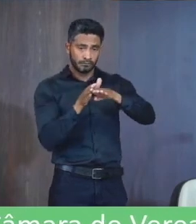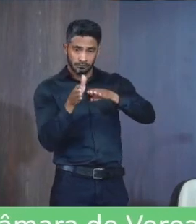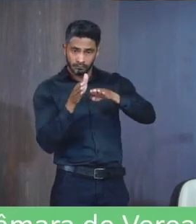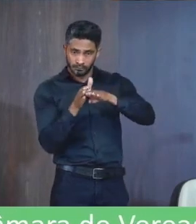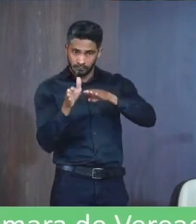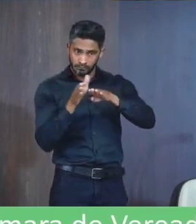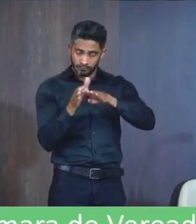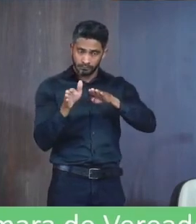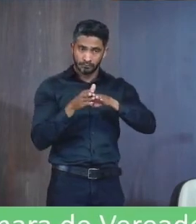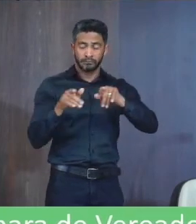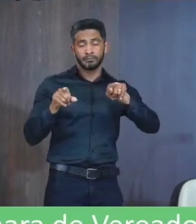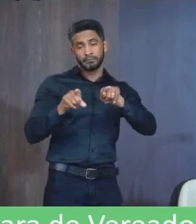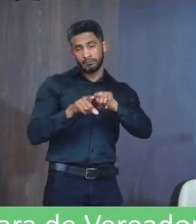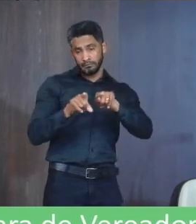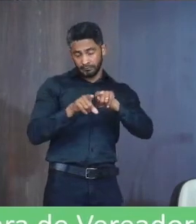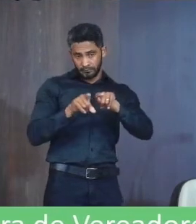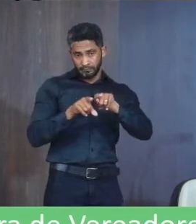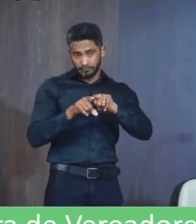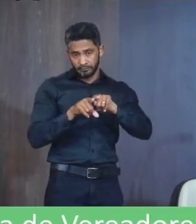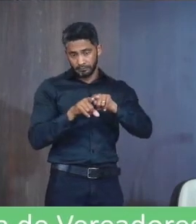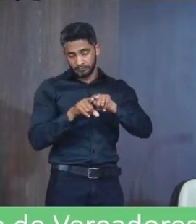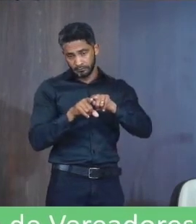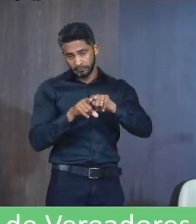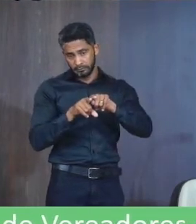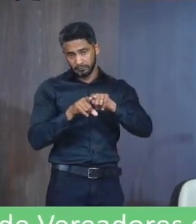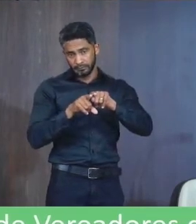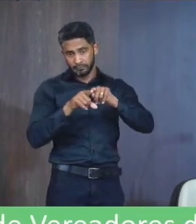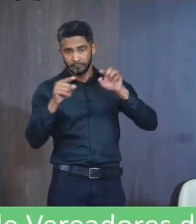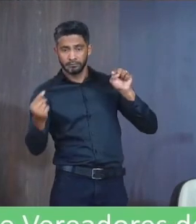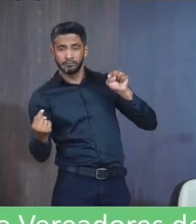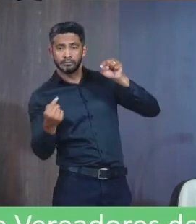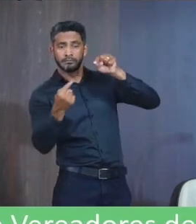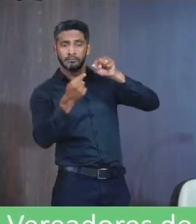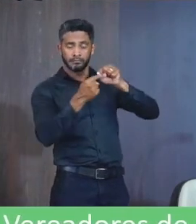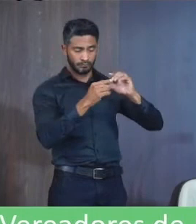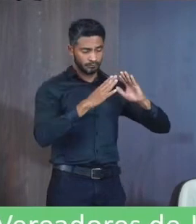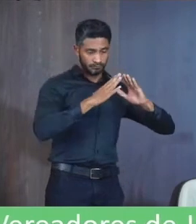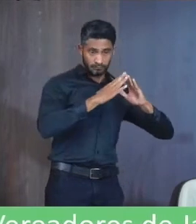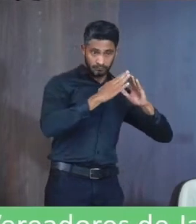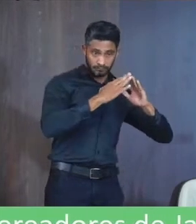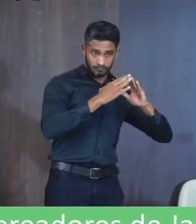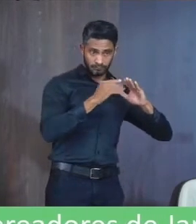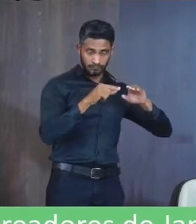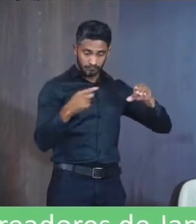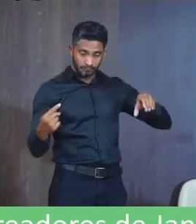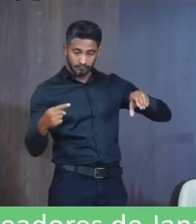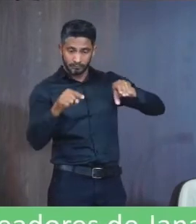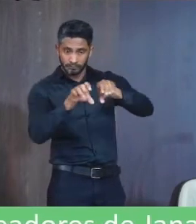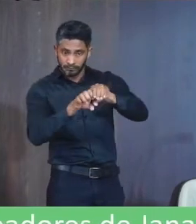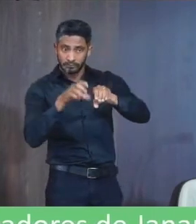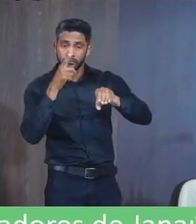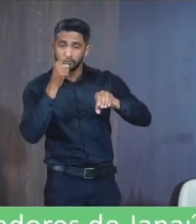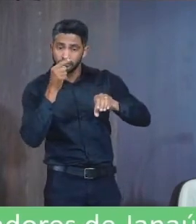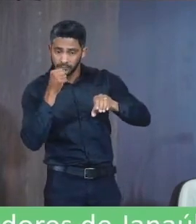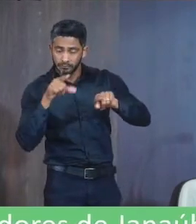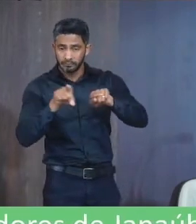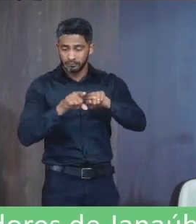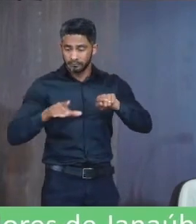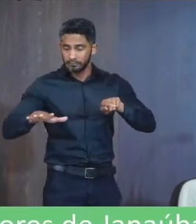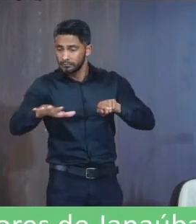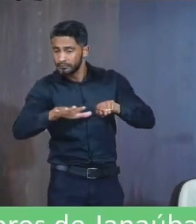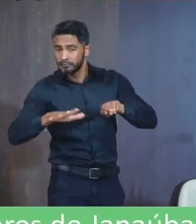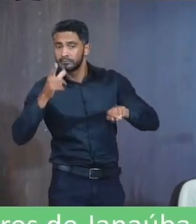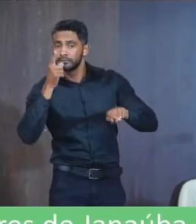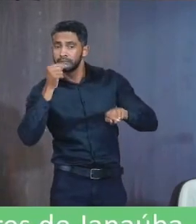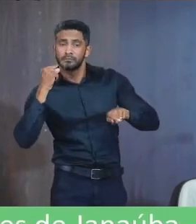E atendido Mediante A interligação Do imóvel Ao sistema De esgotamento Sanitário Em locais